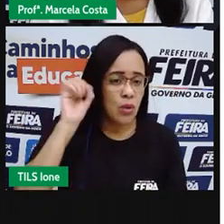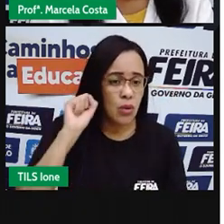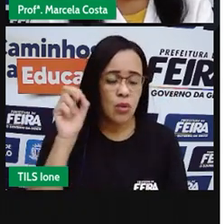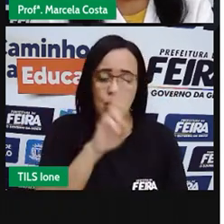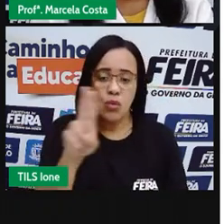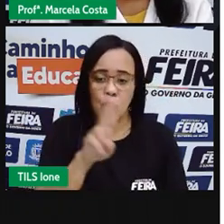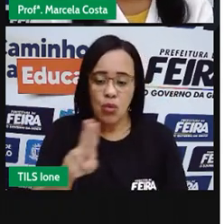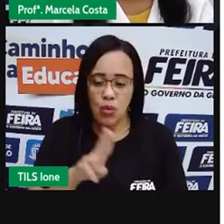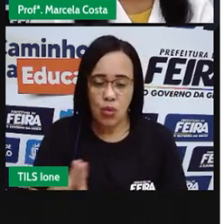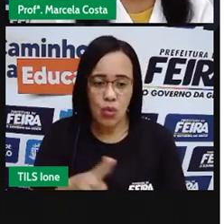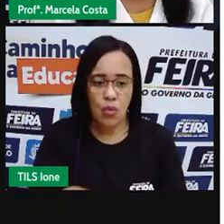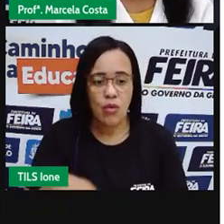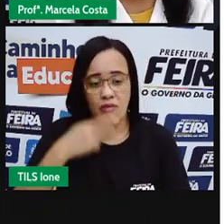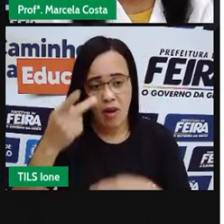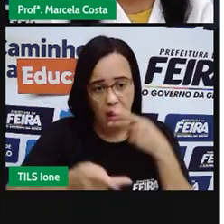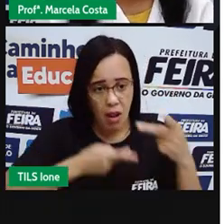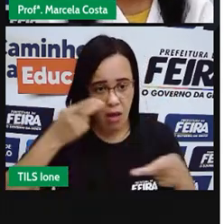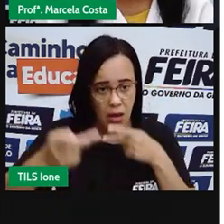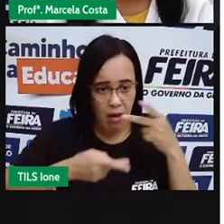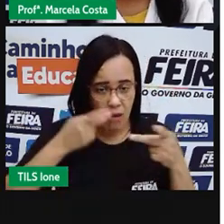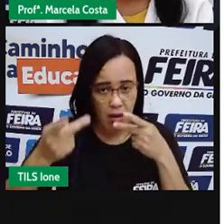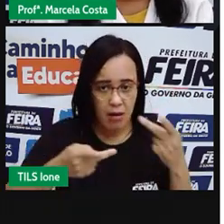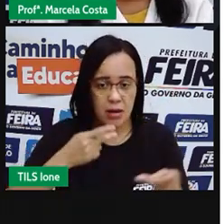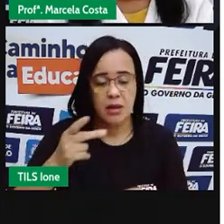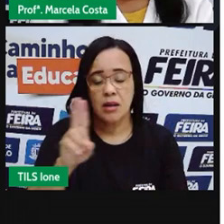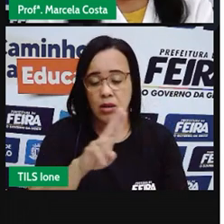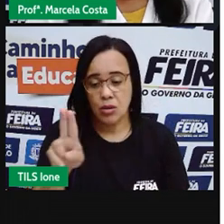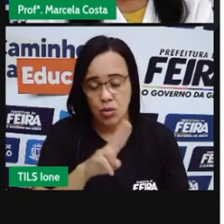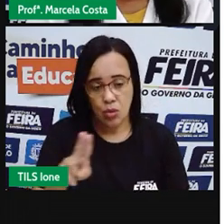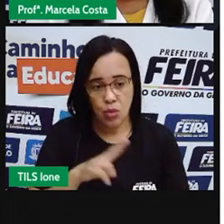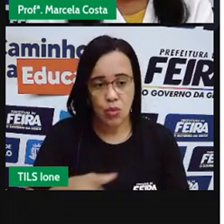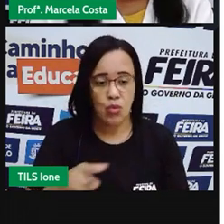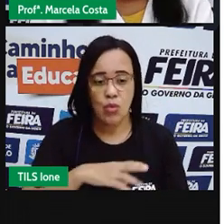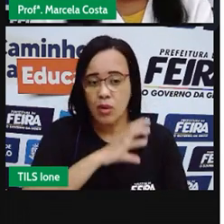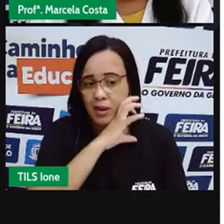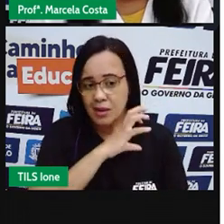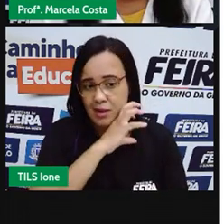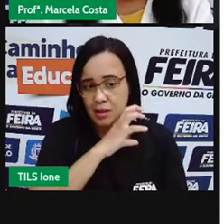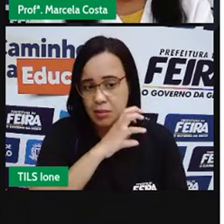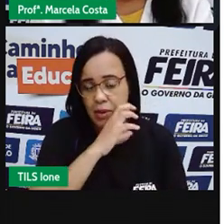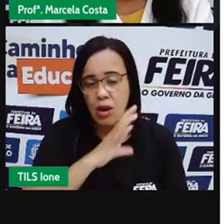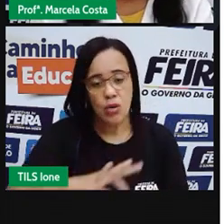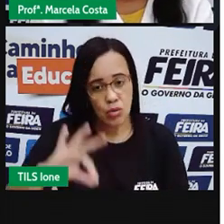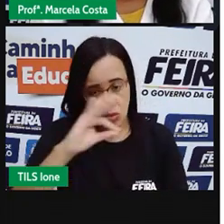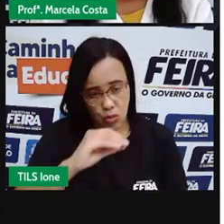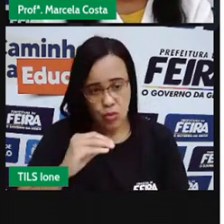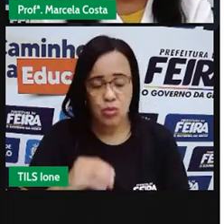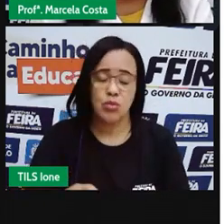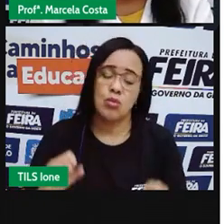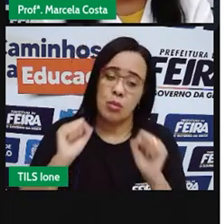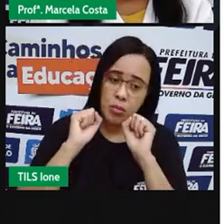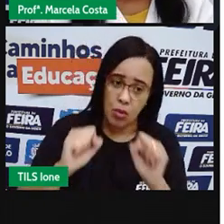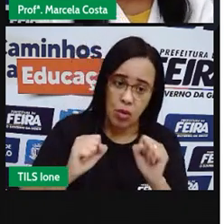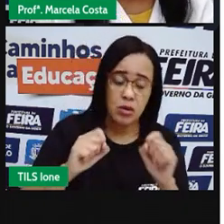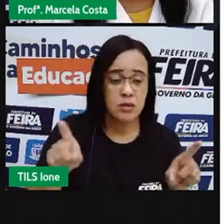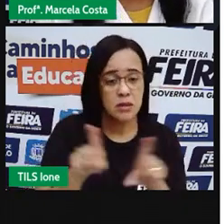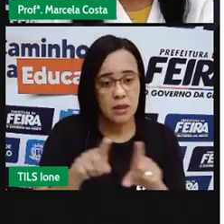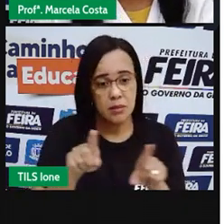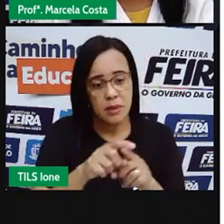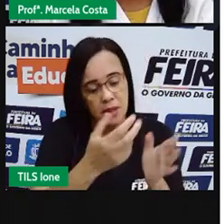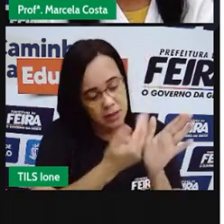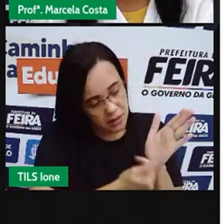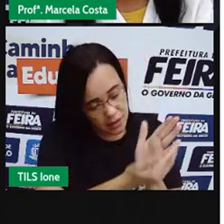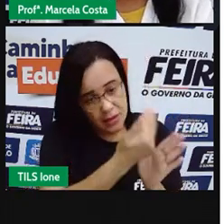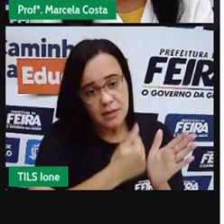animais. Você pode utilizar desenhos para representar cada animal e aí